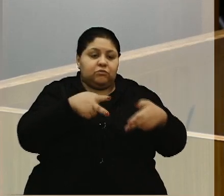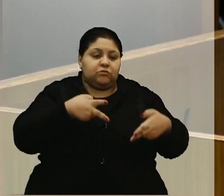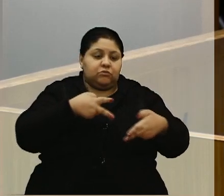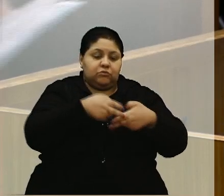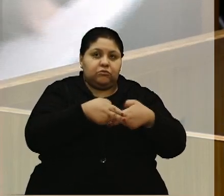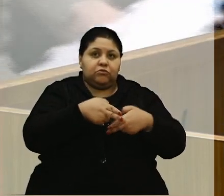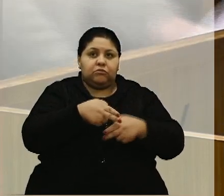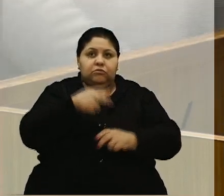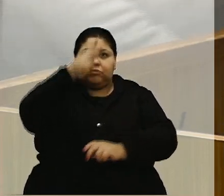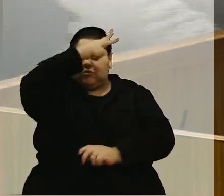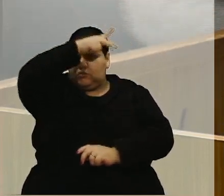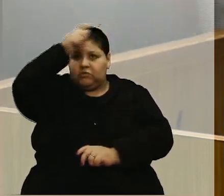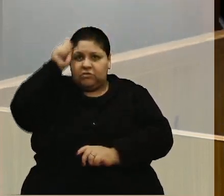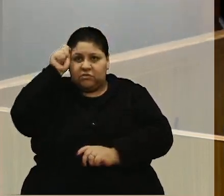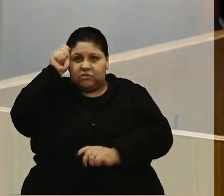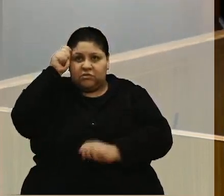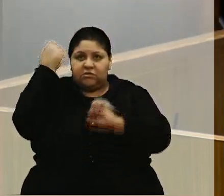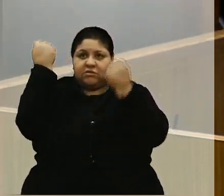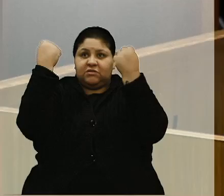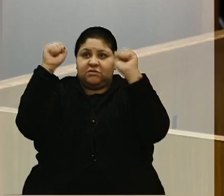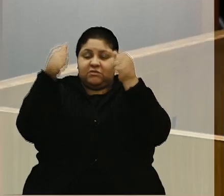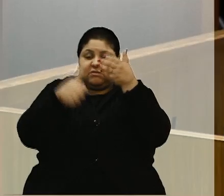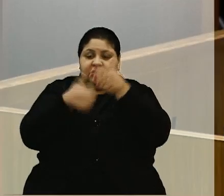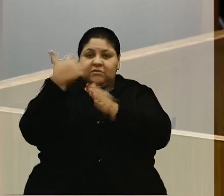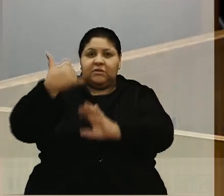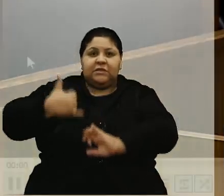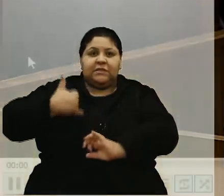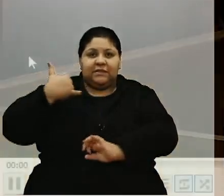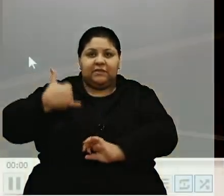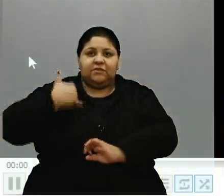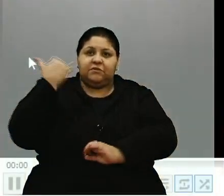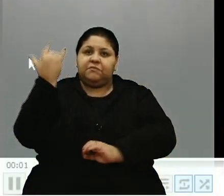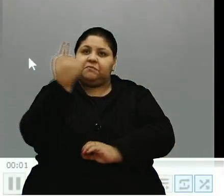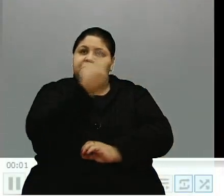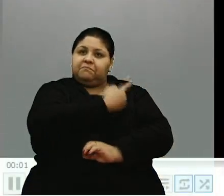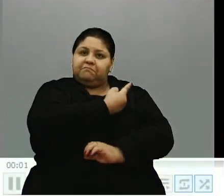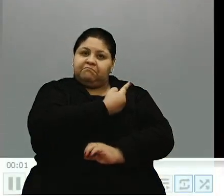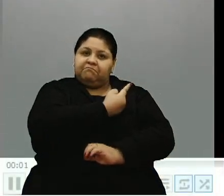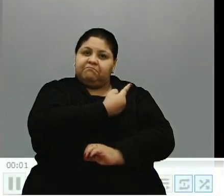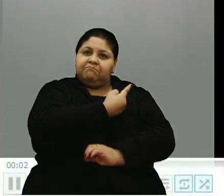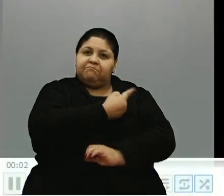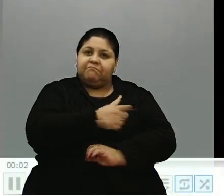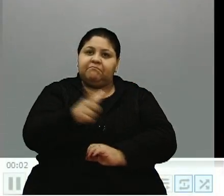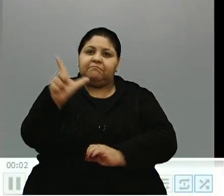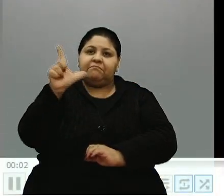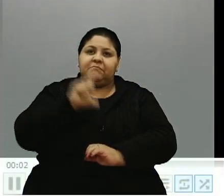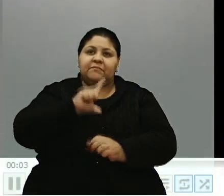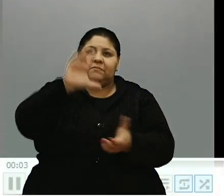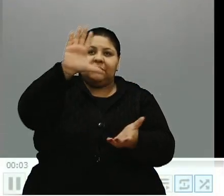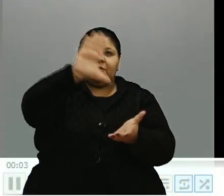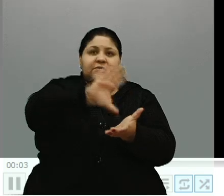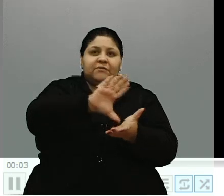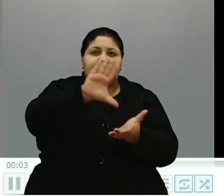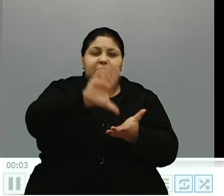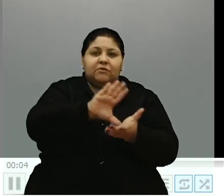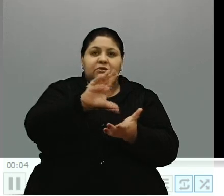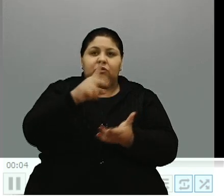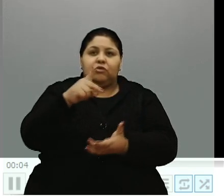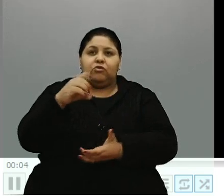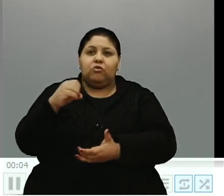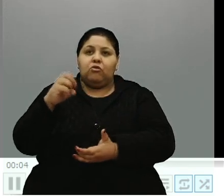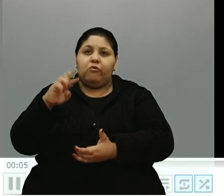prefeito, com o Citom, a nossa Academia da Melhor Idade no Pôr do Sol. Estamos aqui na pracinha do Pôr do Sol,